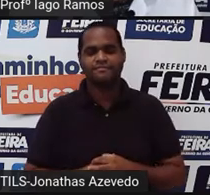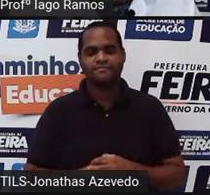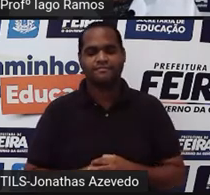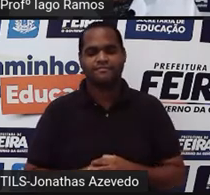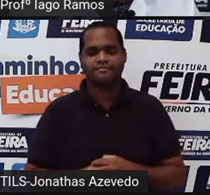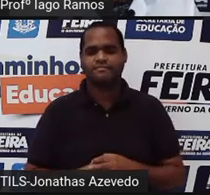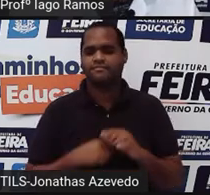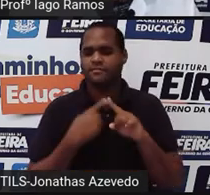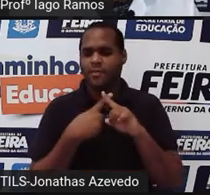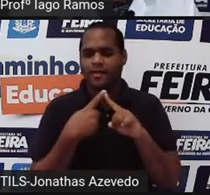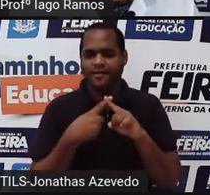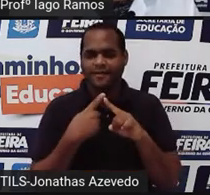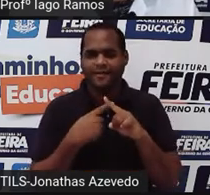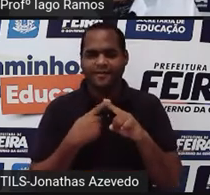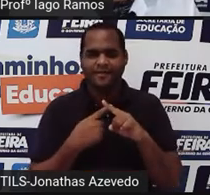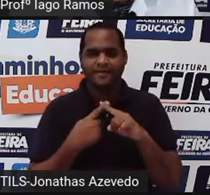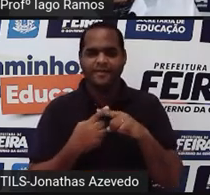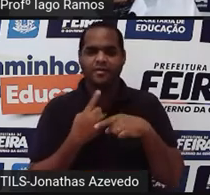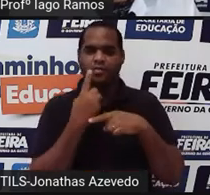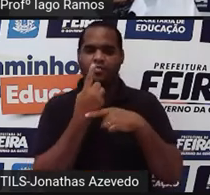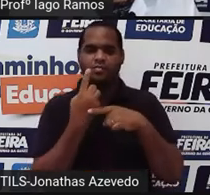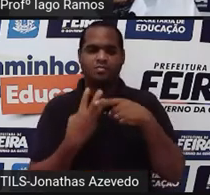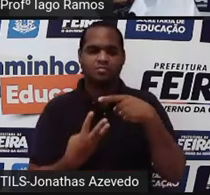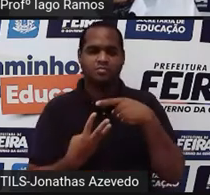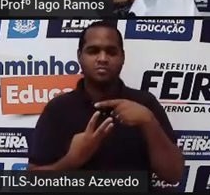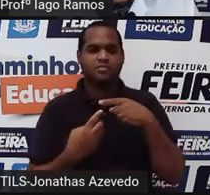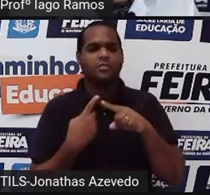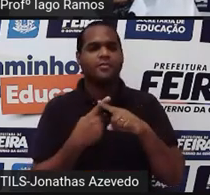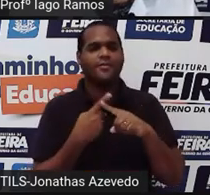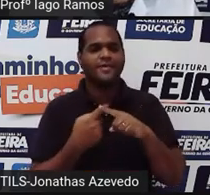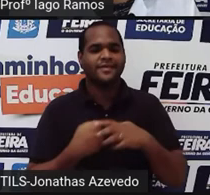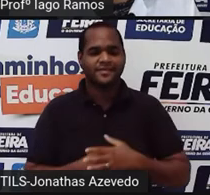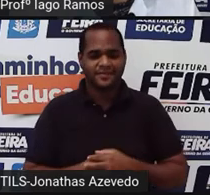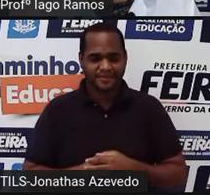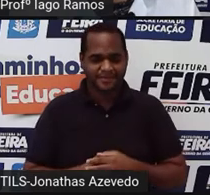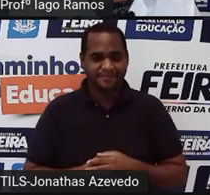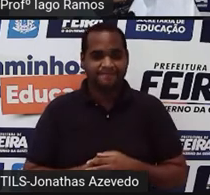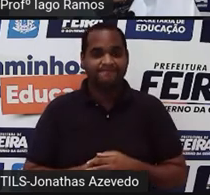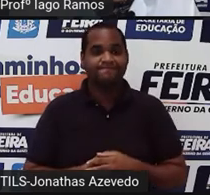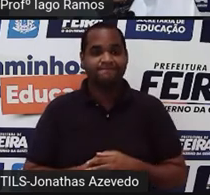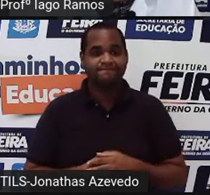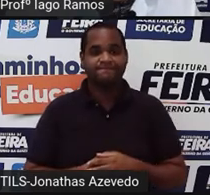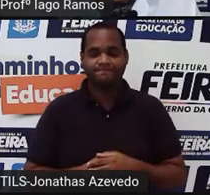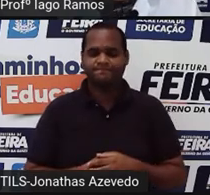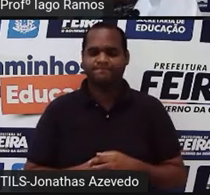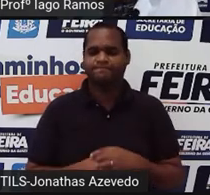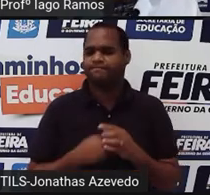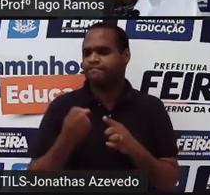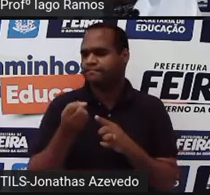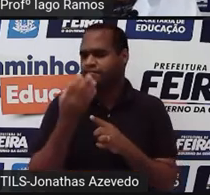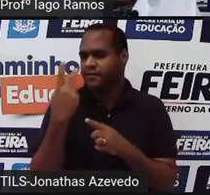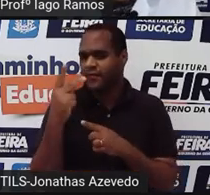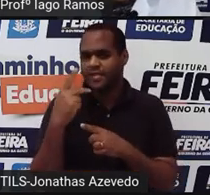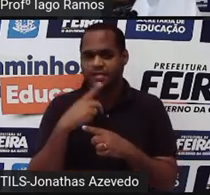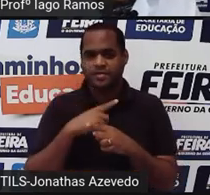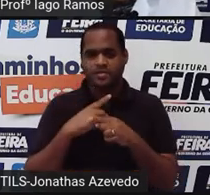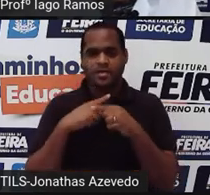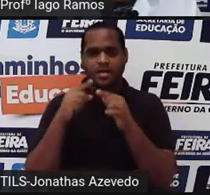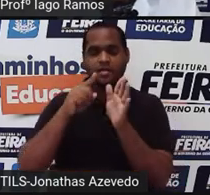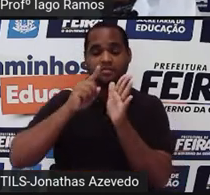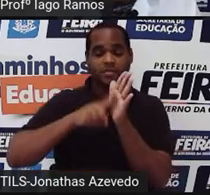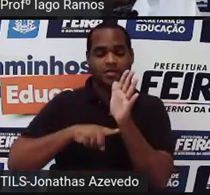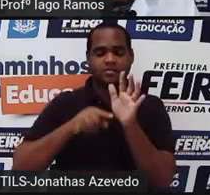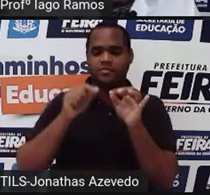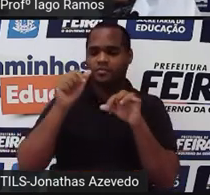Mas por que que tá aparecendo 1 terço, né? Por que que quando o expoente ficou negativo,